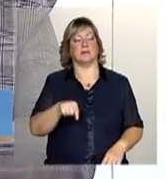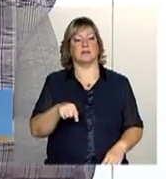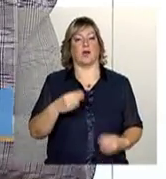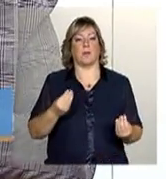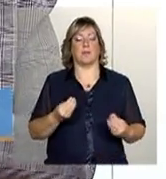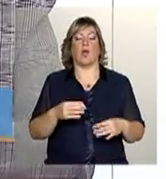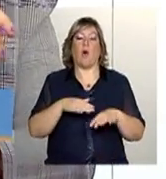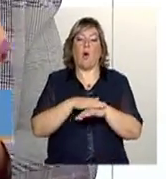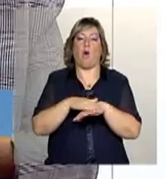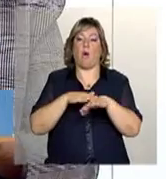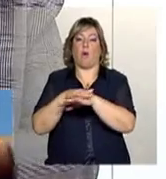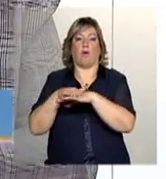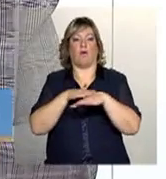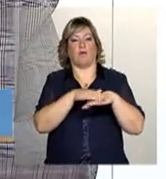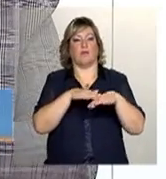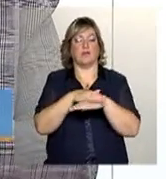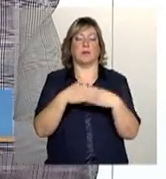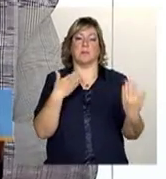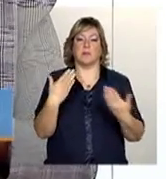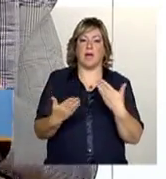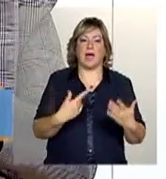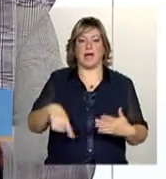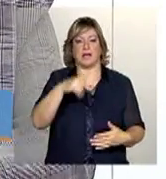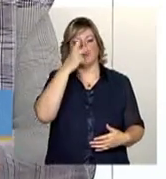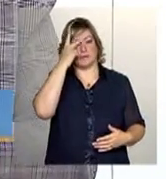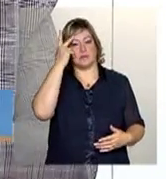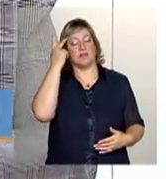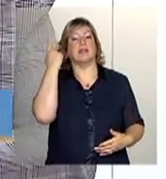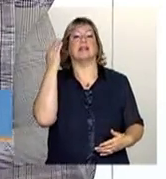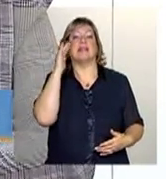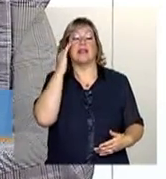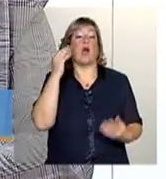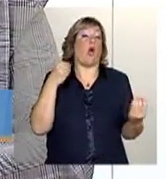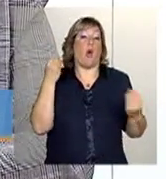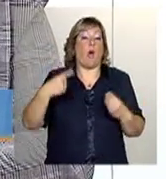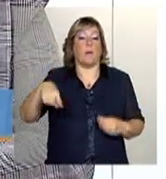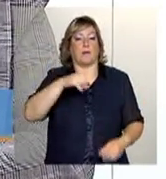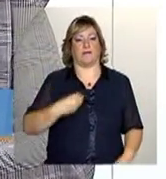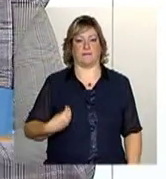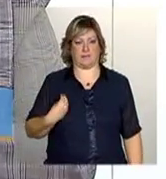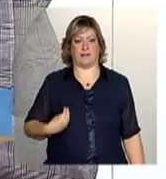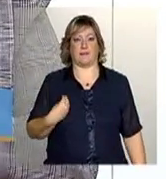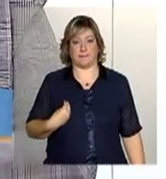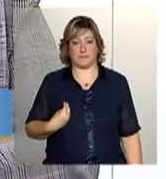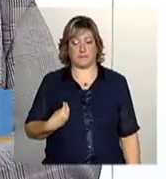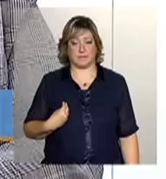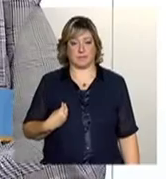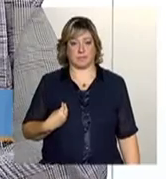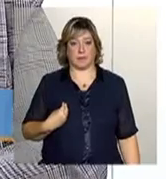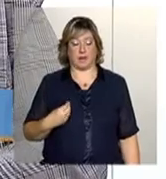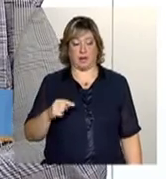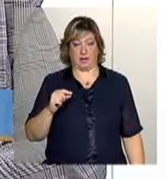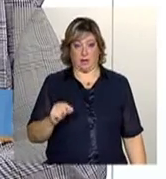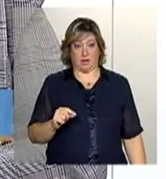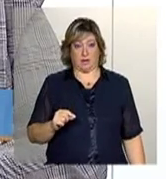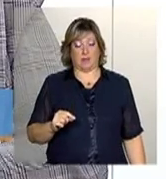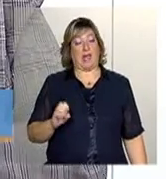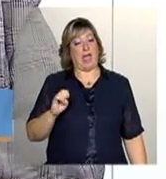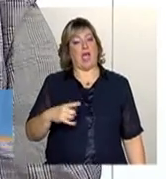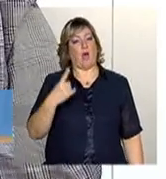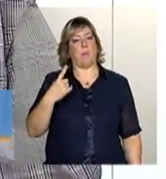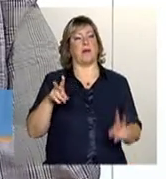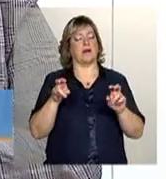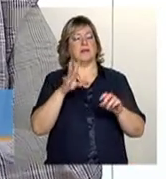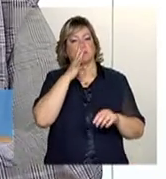falar com essas lideranças, conversar com essas pessoas, entender como é que a realidade delas. E agora, é uma questão interessante,